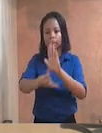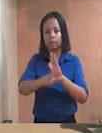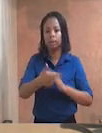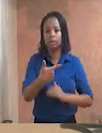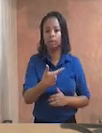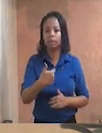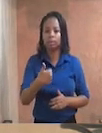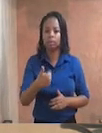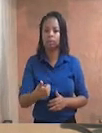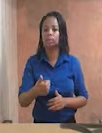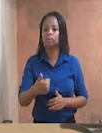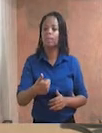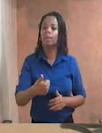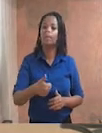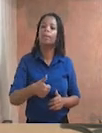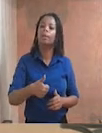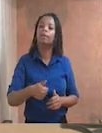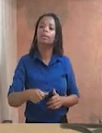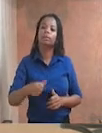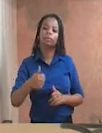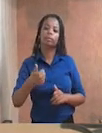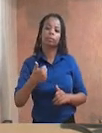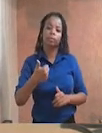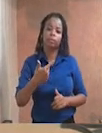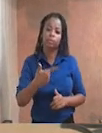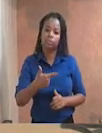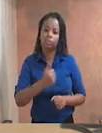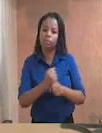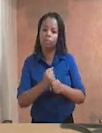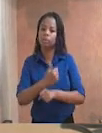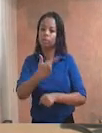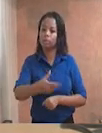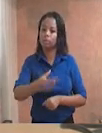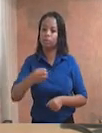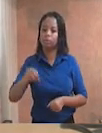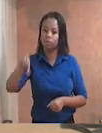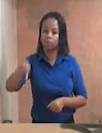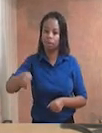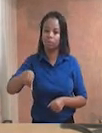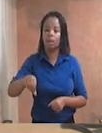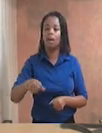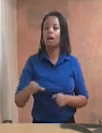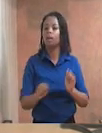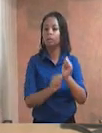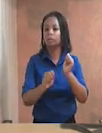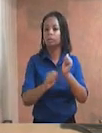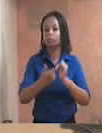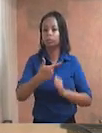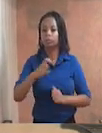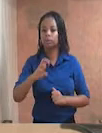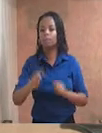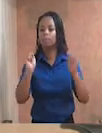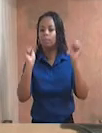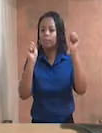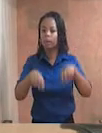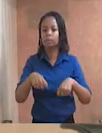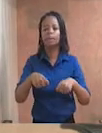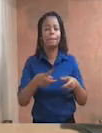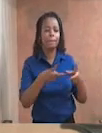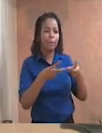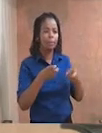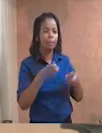.010 de 2009. Artigo 25. Entende-se por família